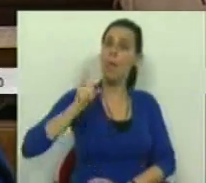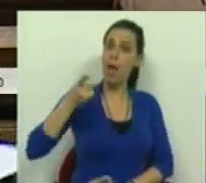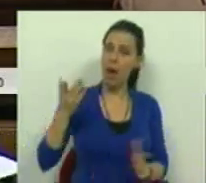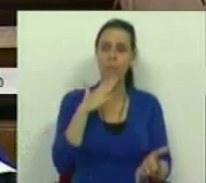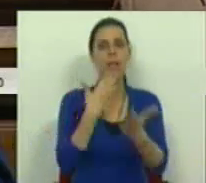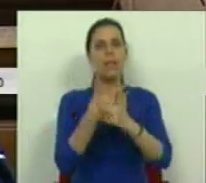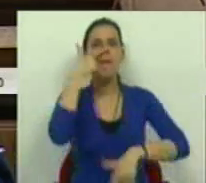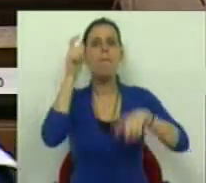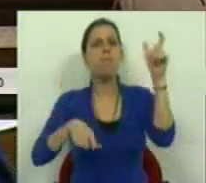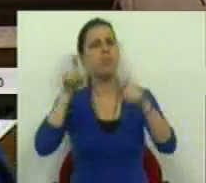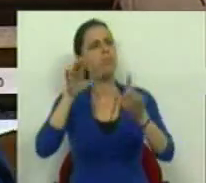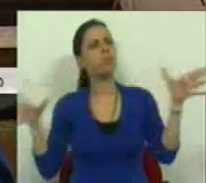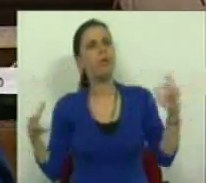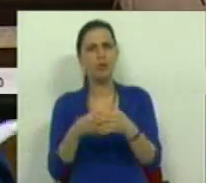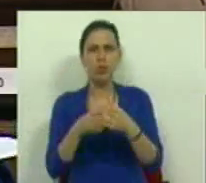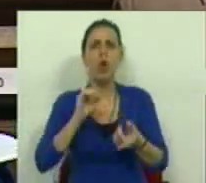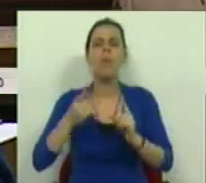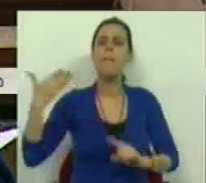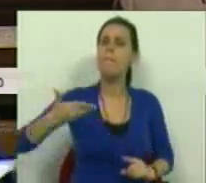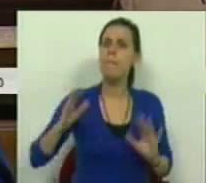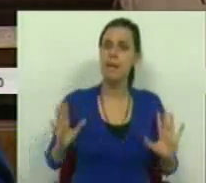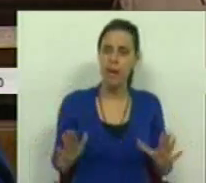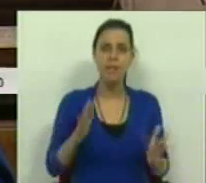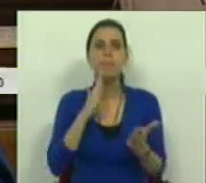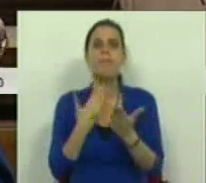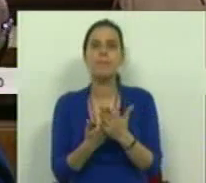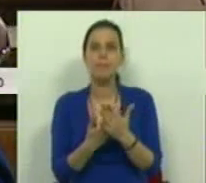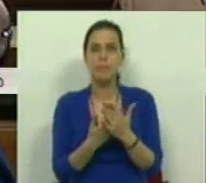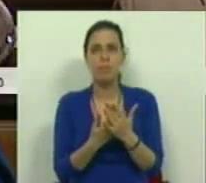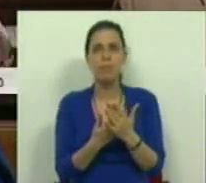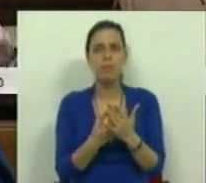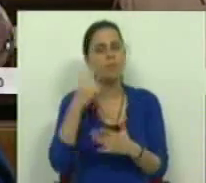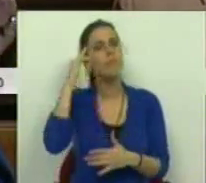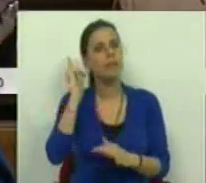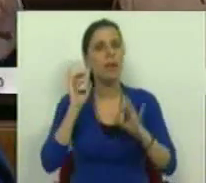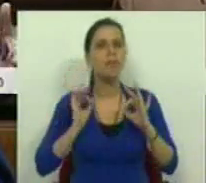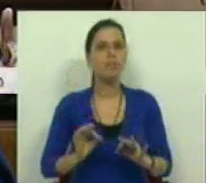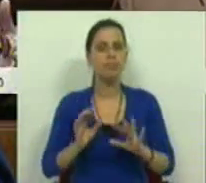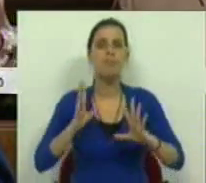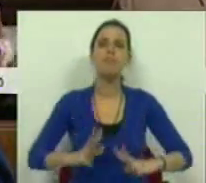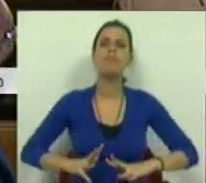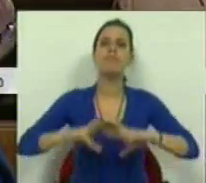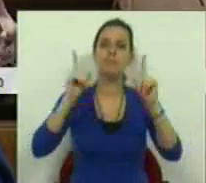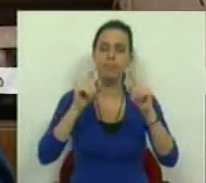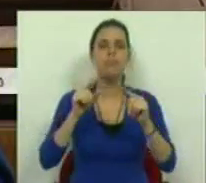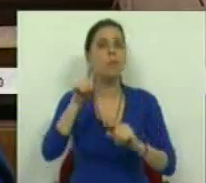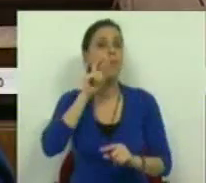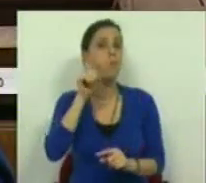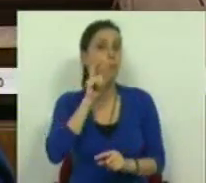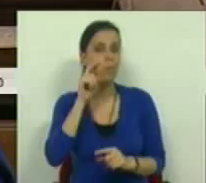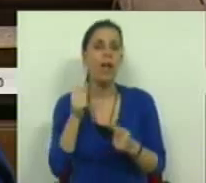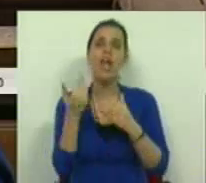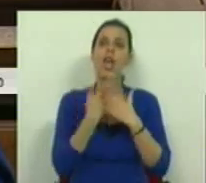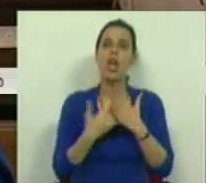dar às populações aquilo que merecem e dar uma ideia de desenvolvimento, proteger